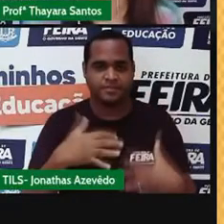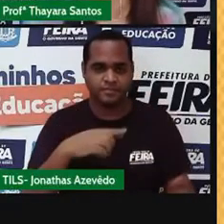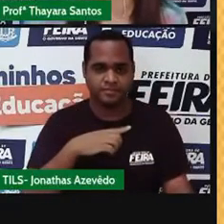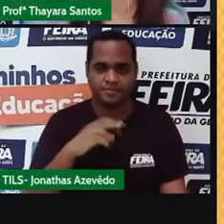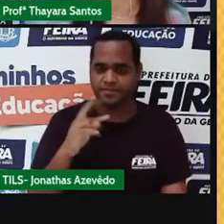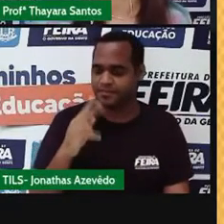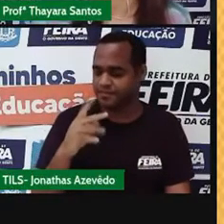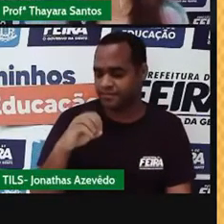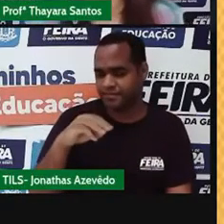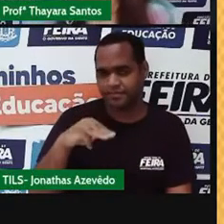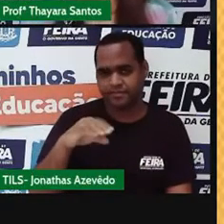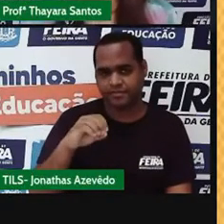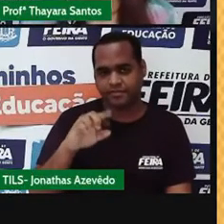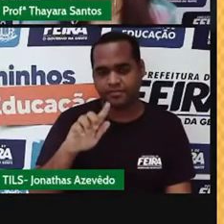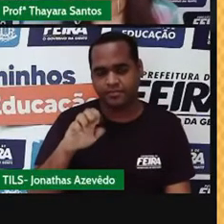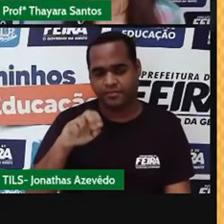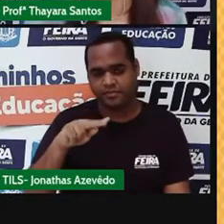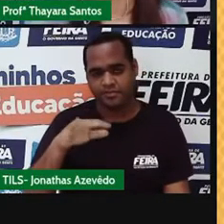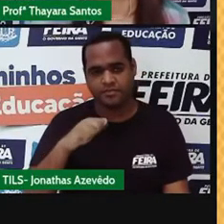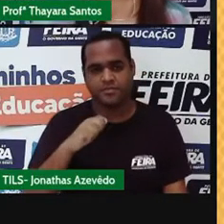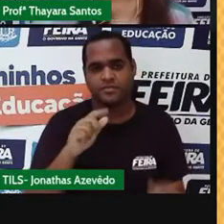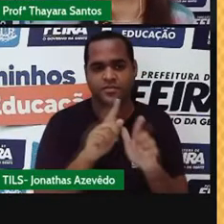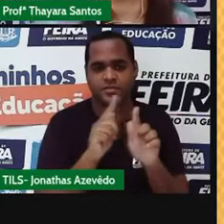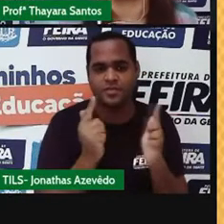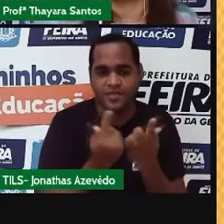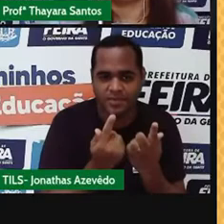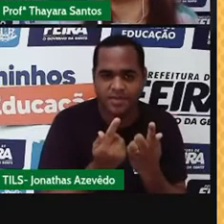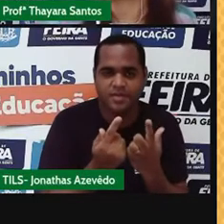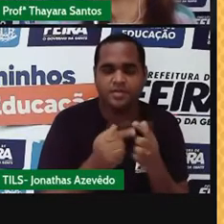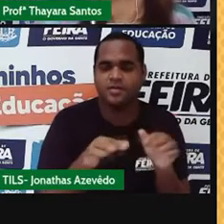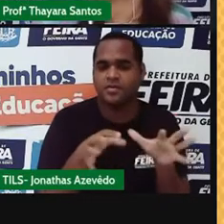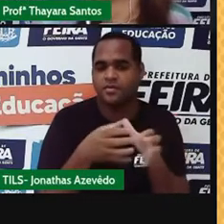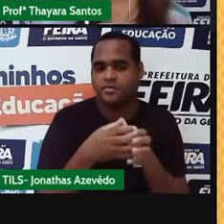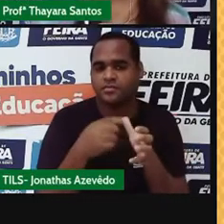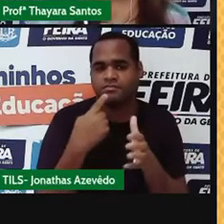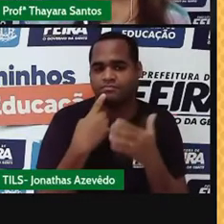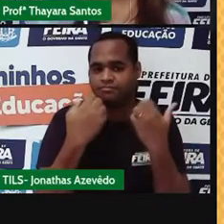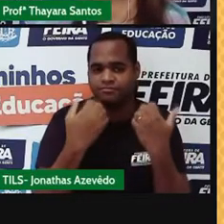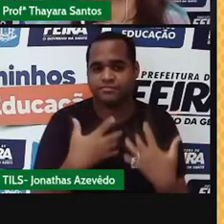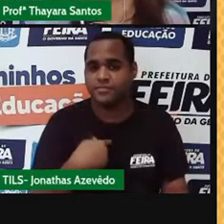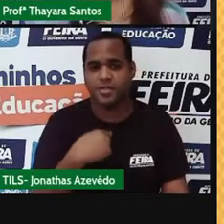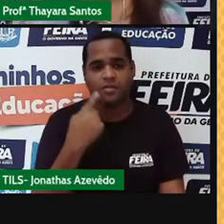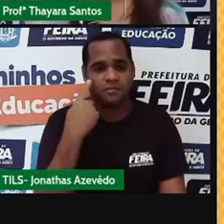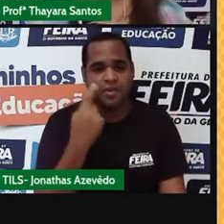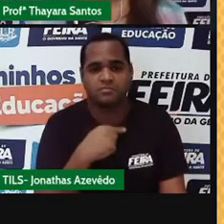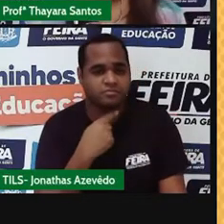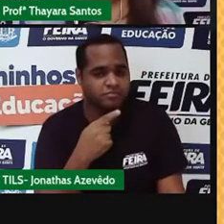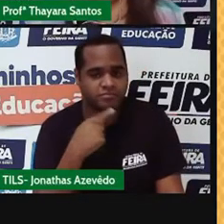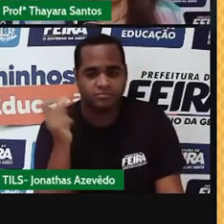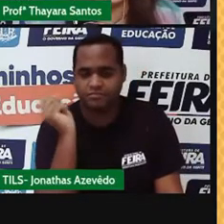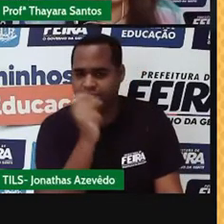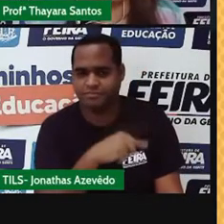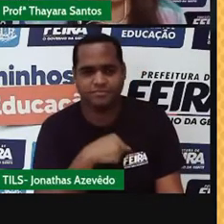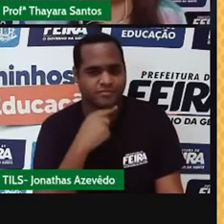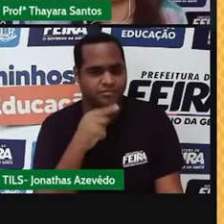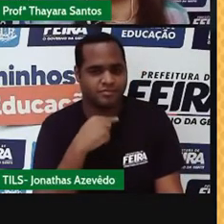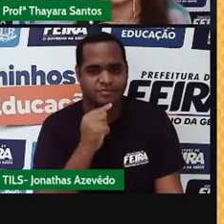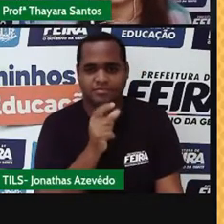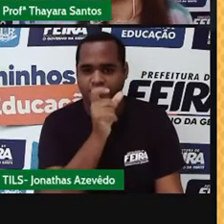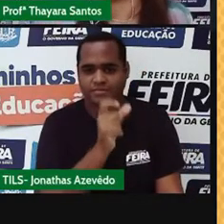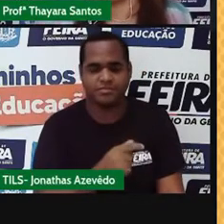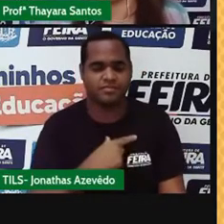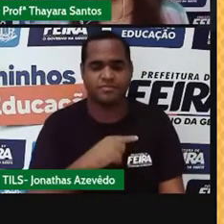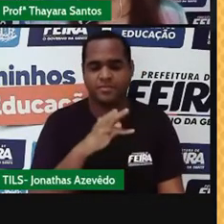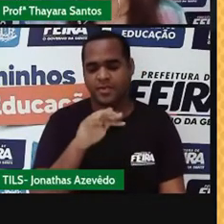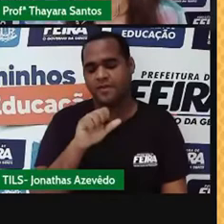podem ser classificadas em dois grupos. Podem ser misturas homogêneas, quando não é possível identificar os seus constituintes em fases, como é o caso